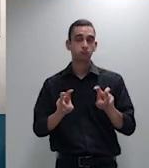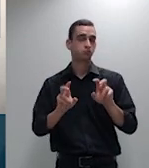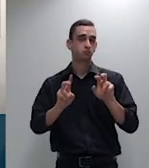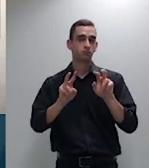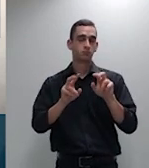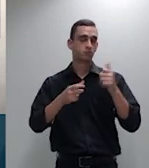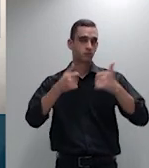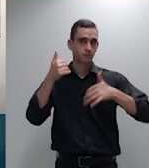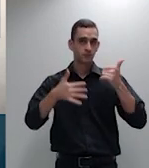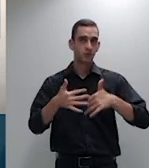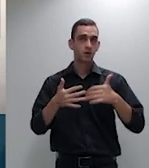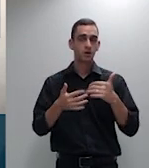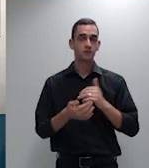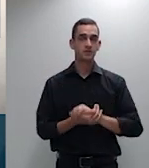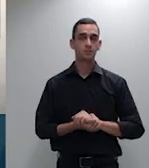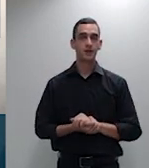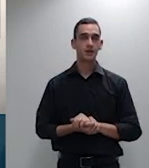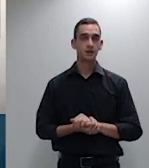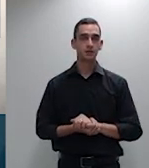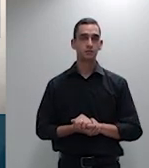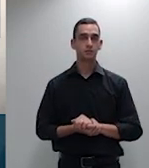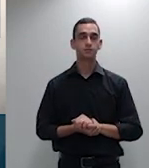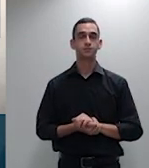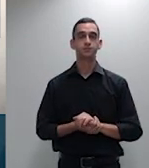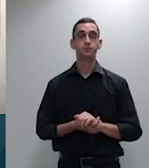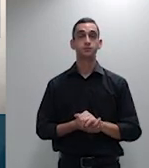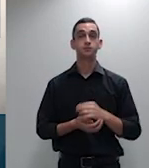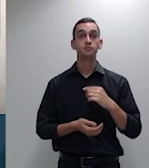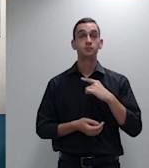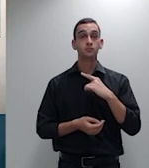enfrentada pelo tribunal de origem e